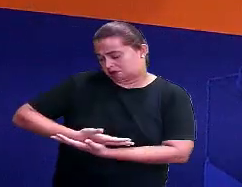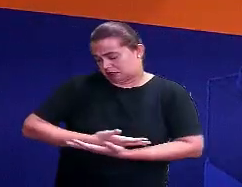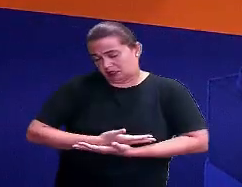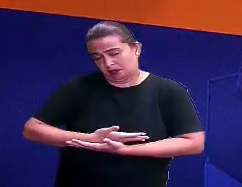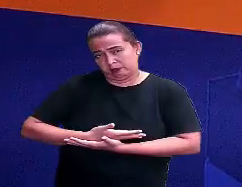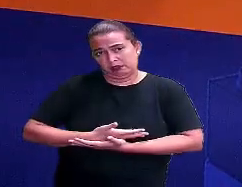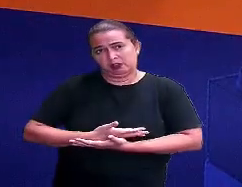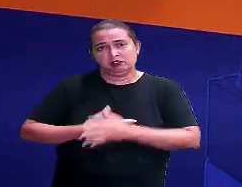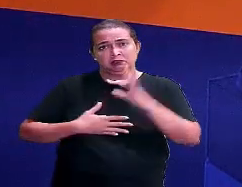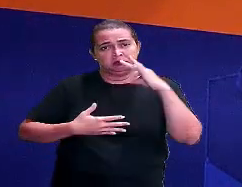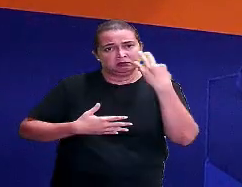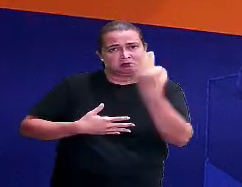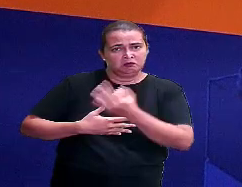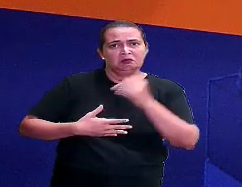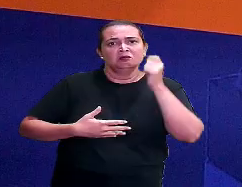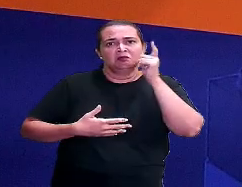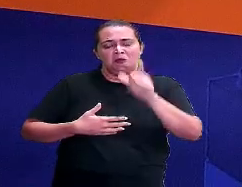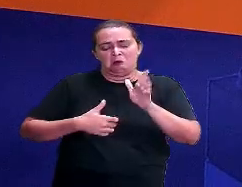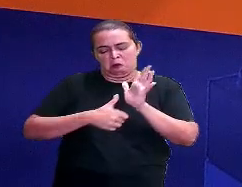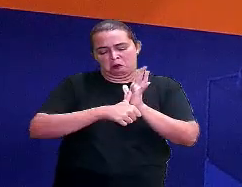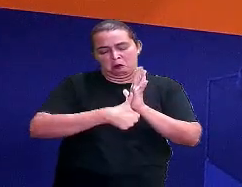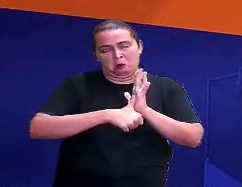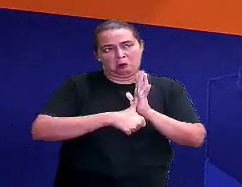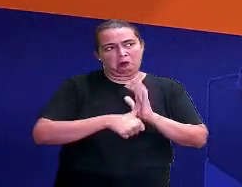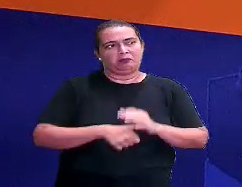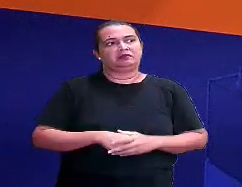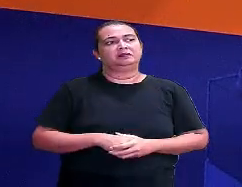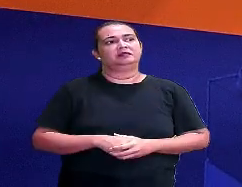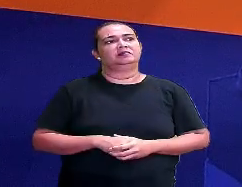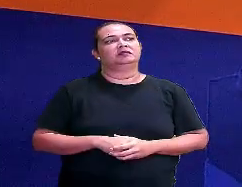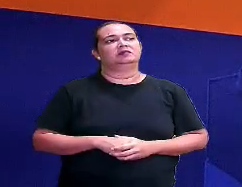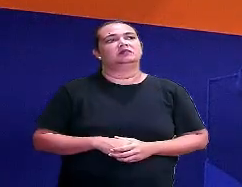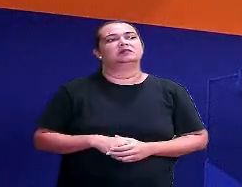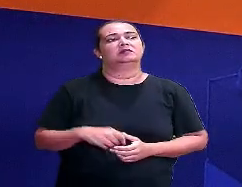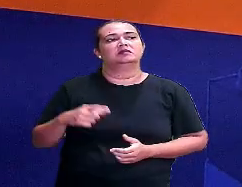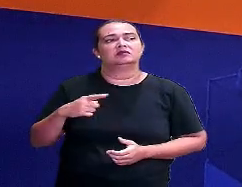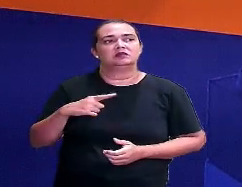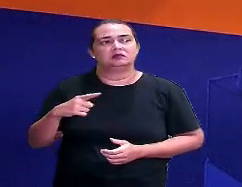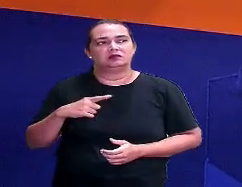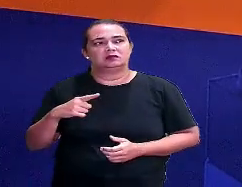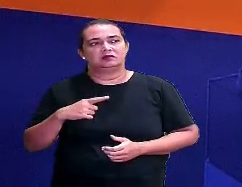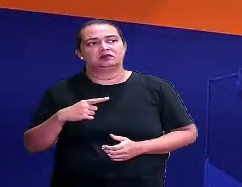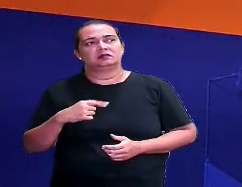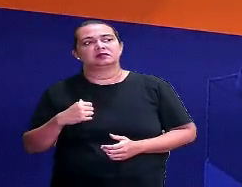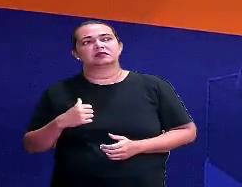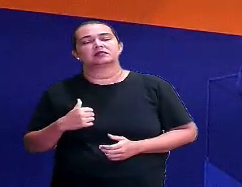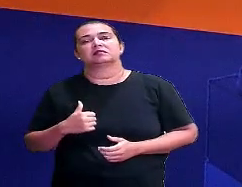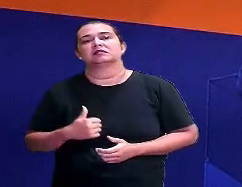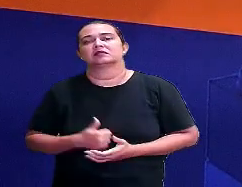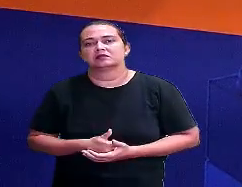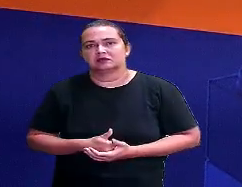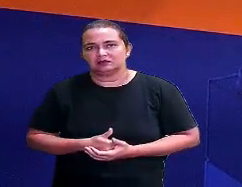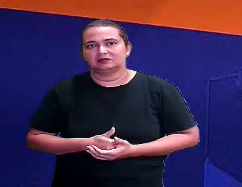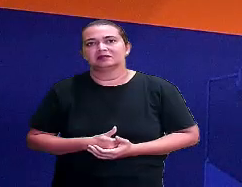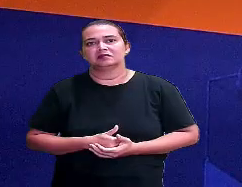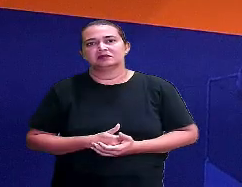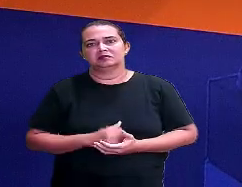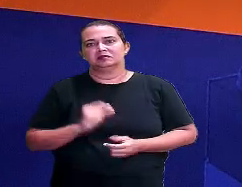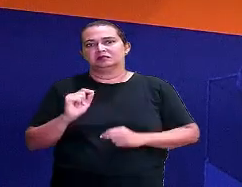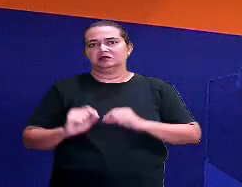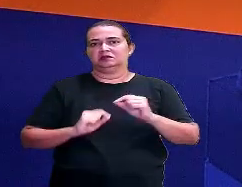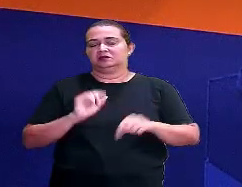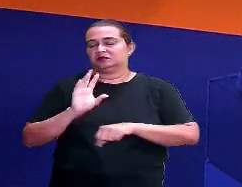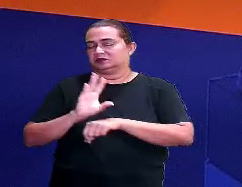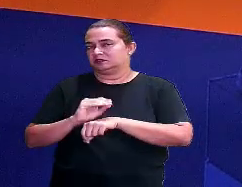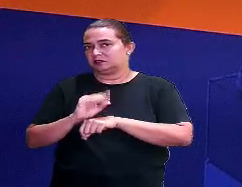né? Como a gente viu naquela foto da aula, que mostra uma bebezinha ainda lá na maternidade e já com a